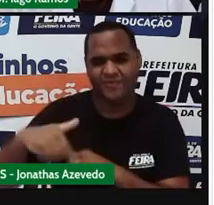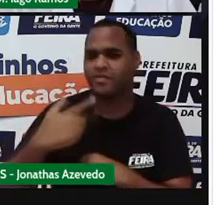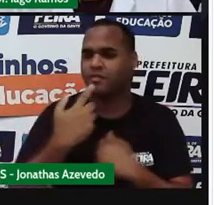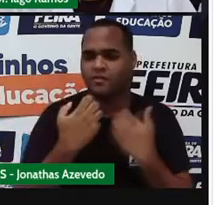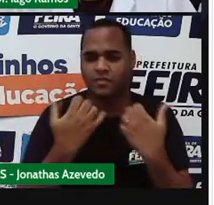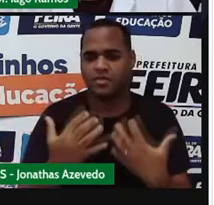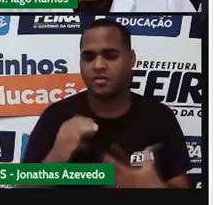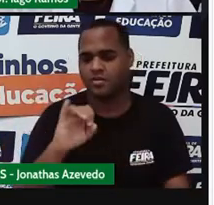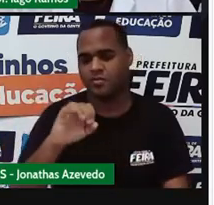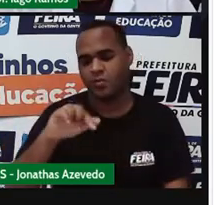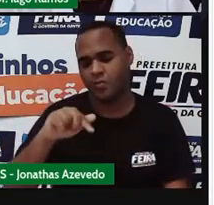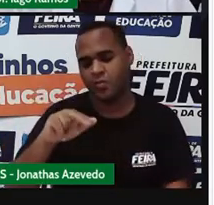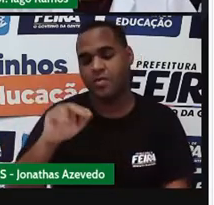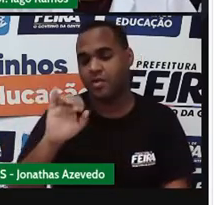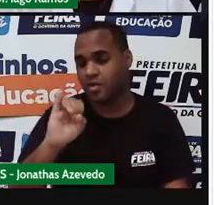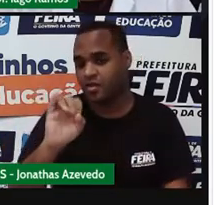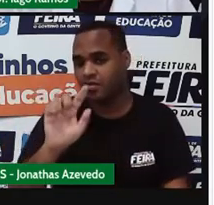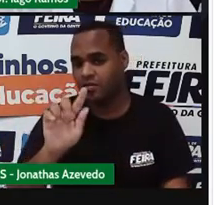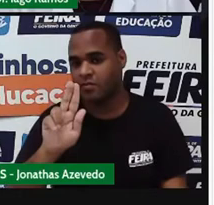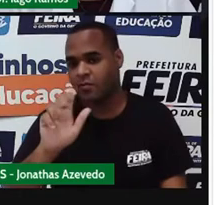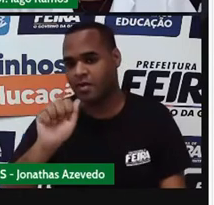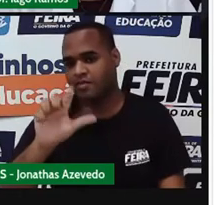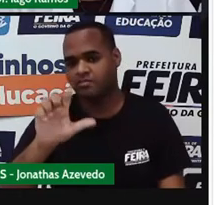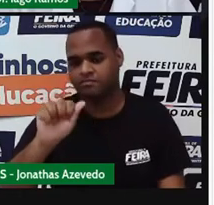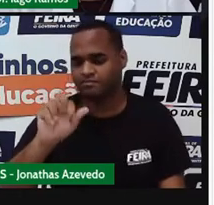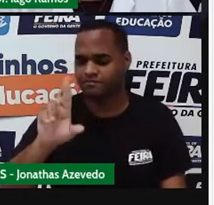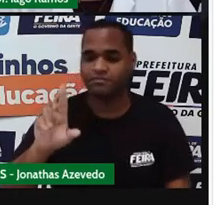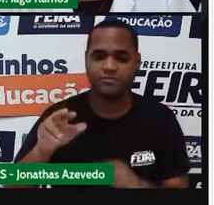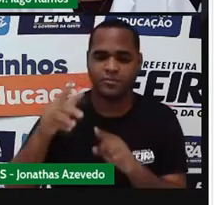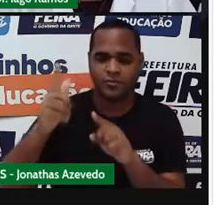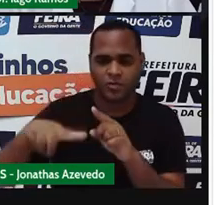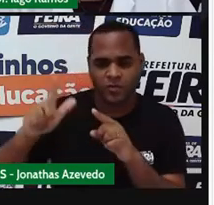Igualar aqui, igualar aqui.